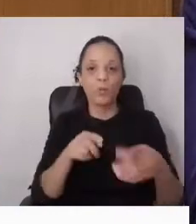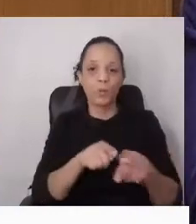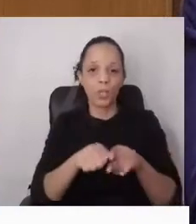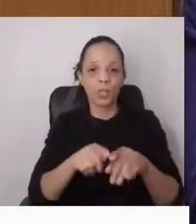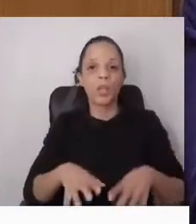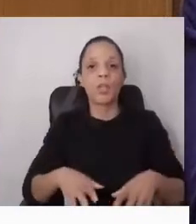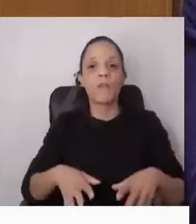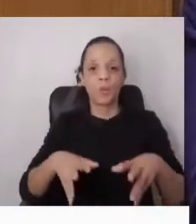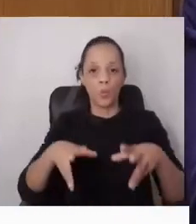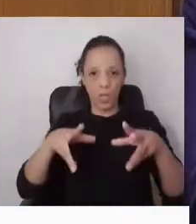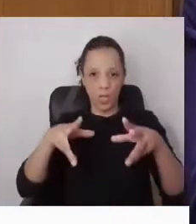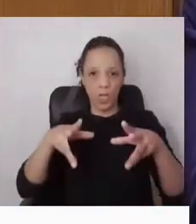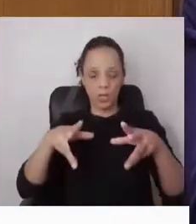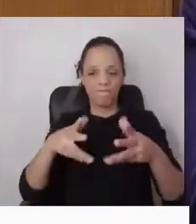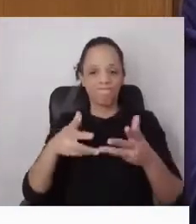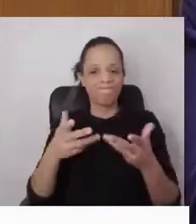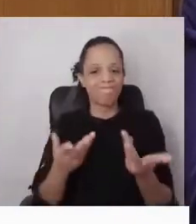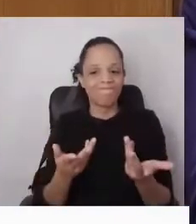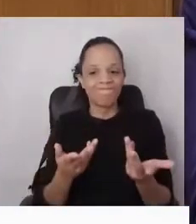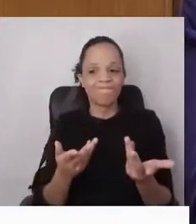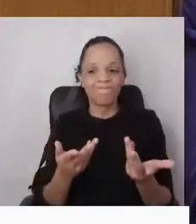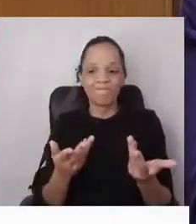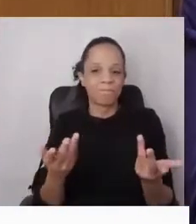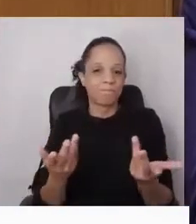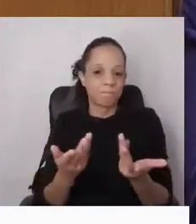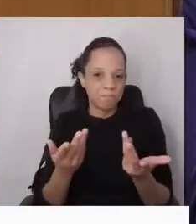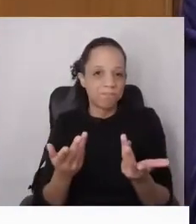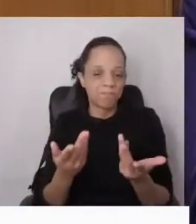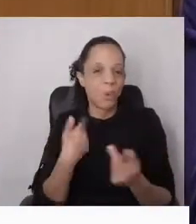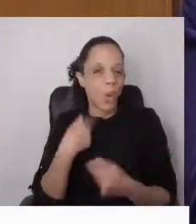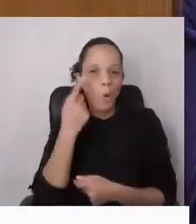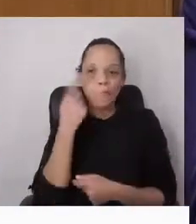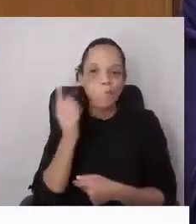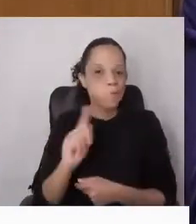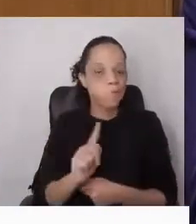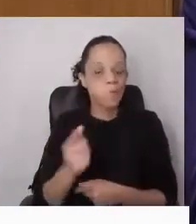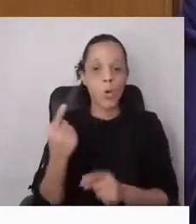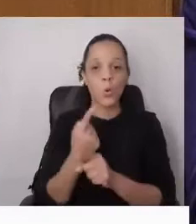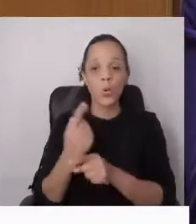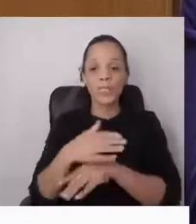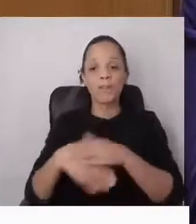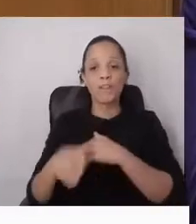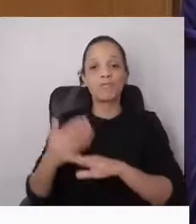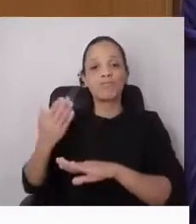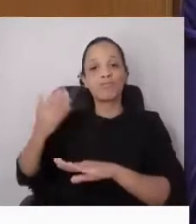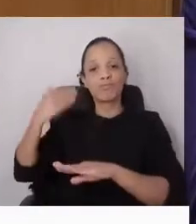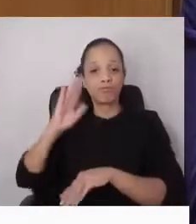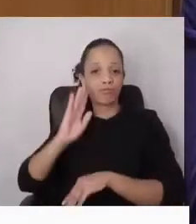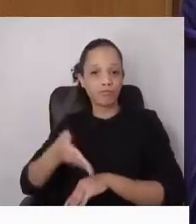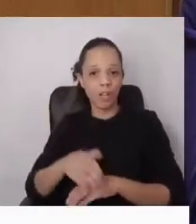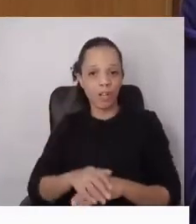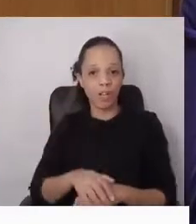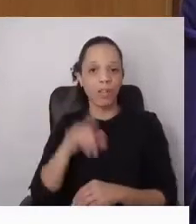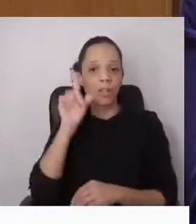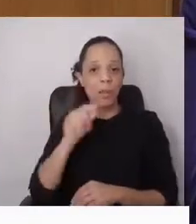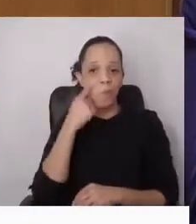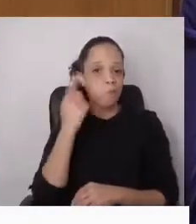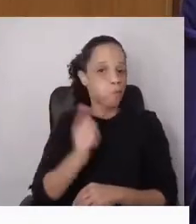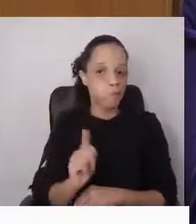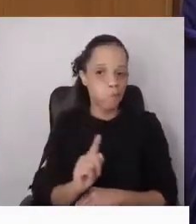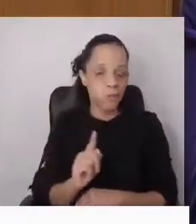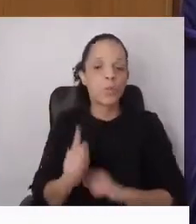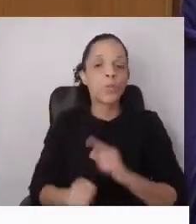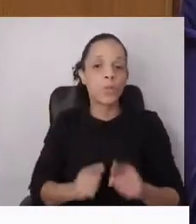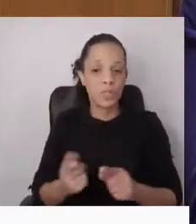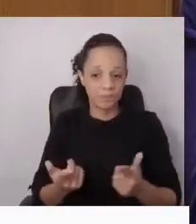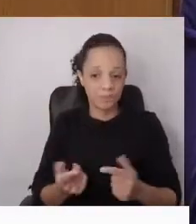não tome conhecimento daquilo que se tem feito e não tome conhecimento também de